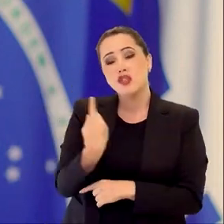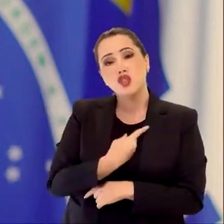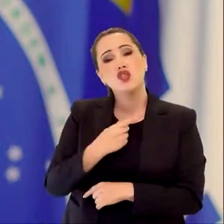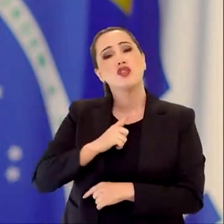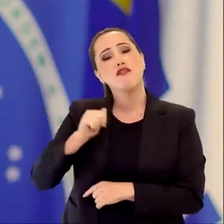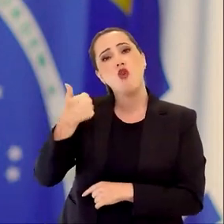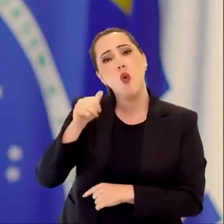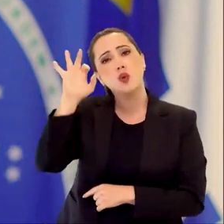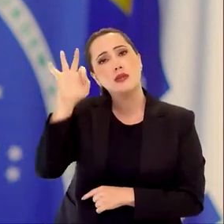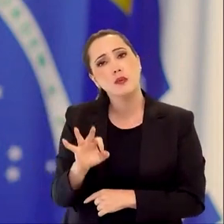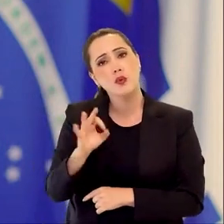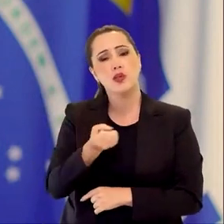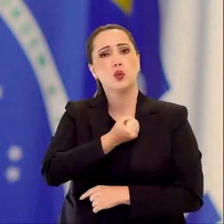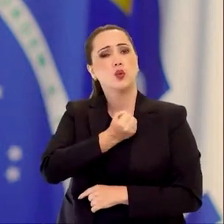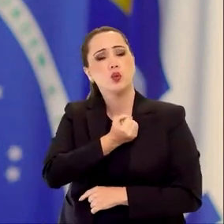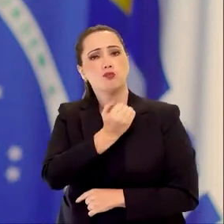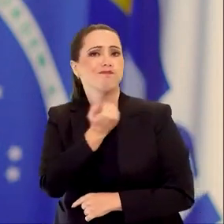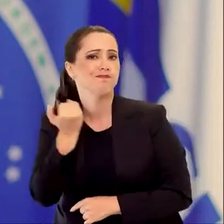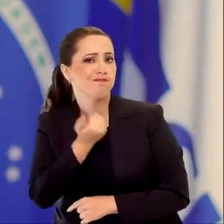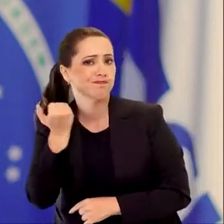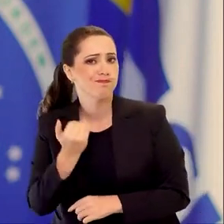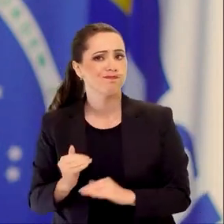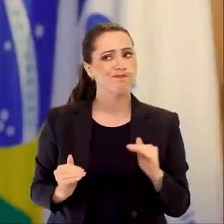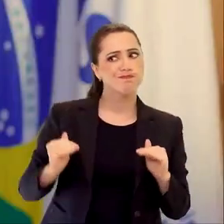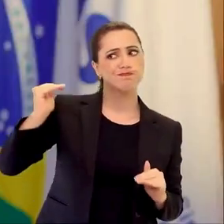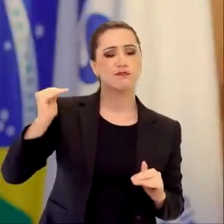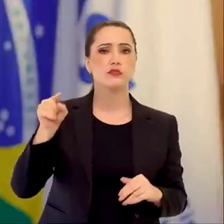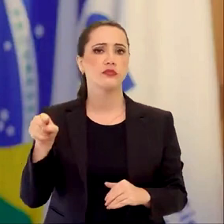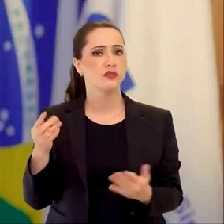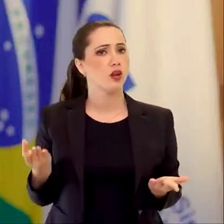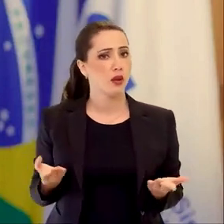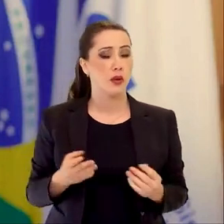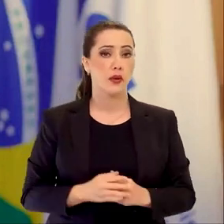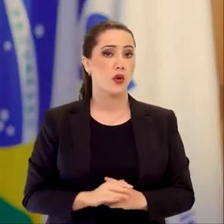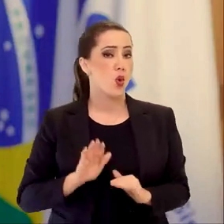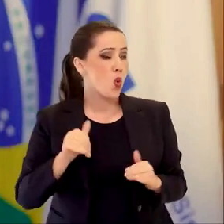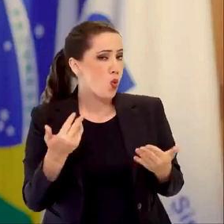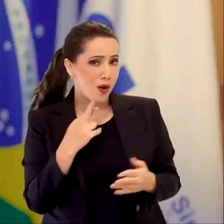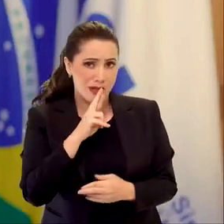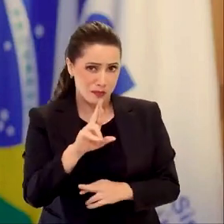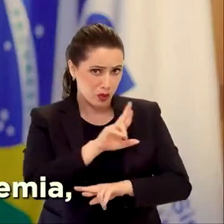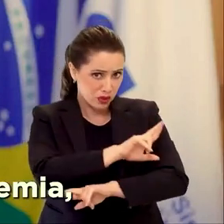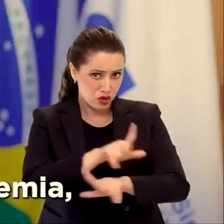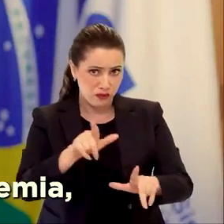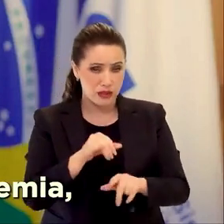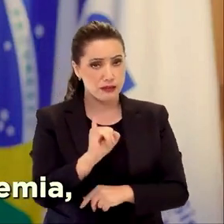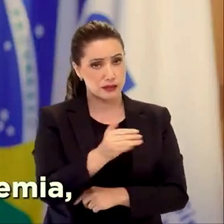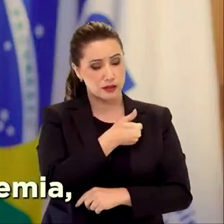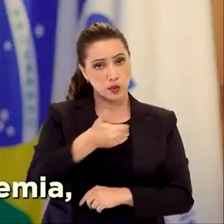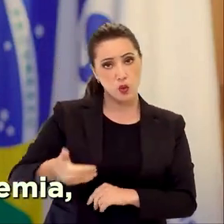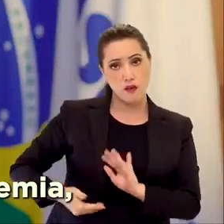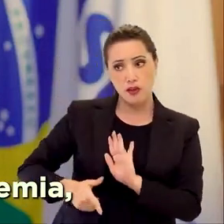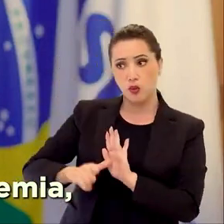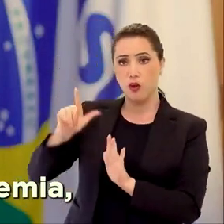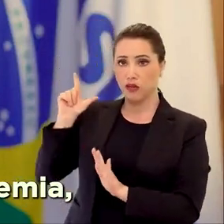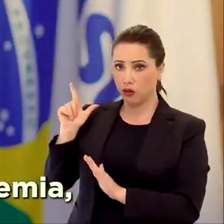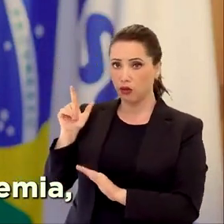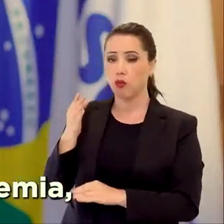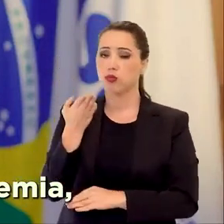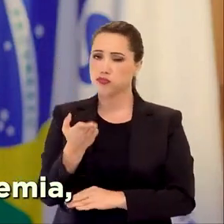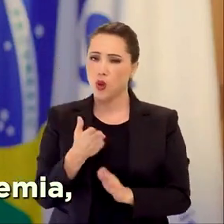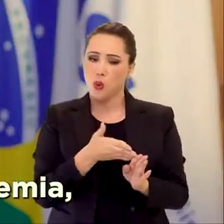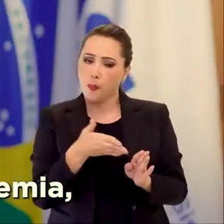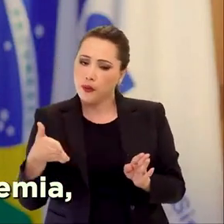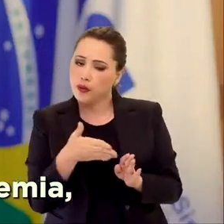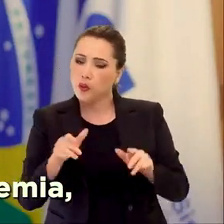tivemos 11% do total de mortes. Outro teria sido o resultado se o governo anterior, durante